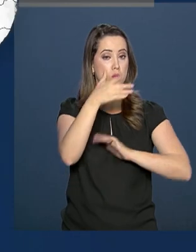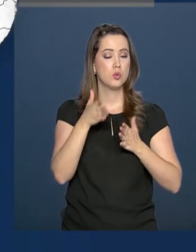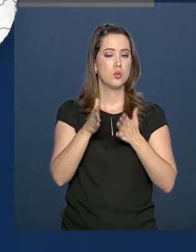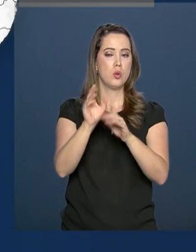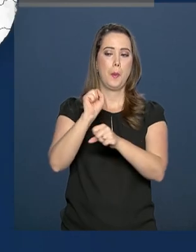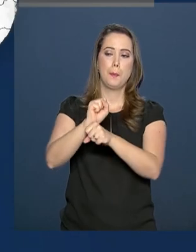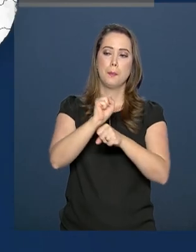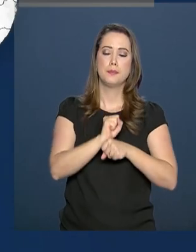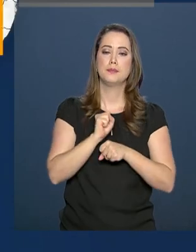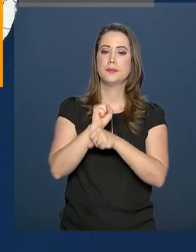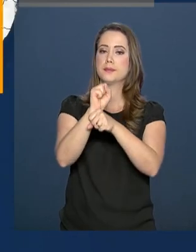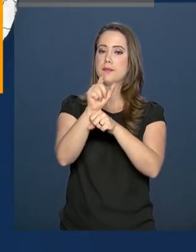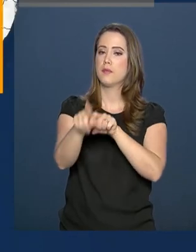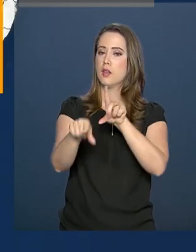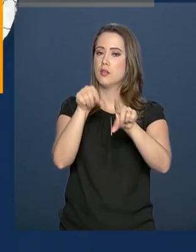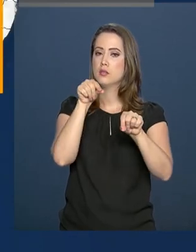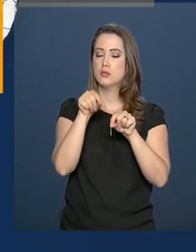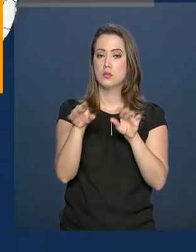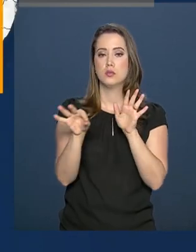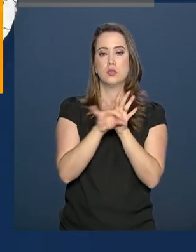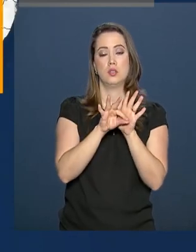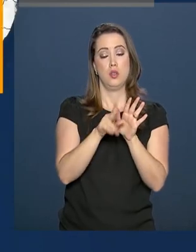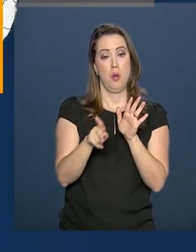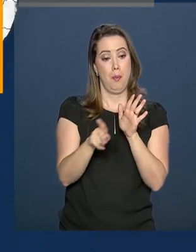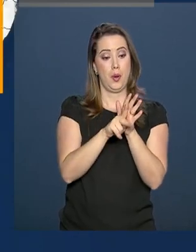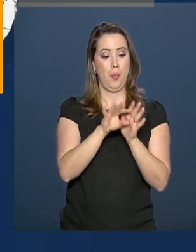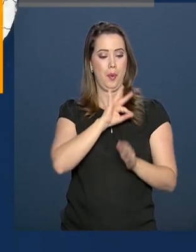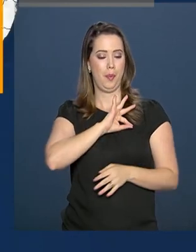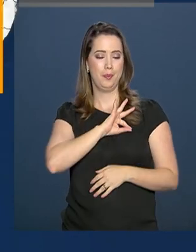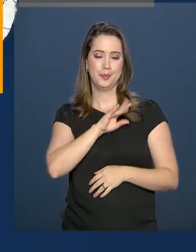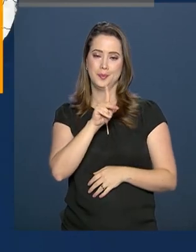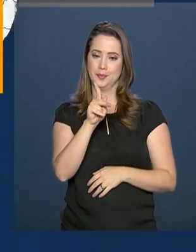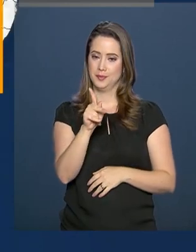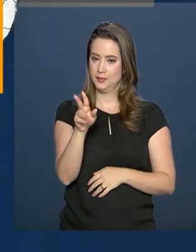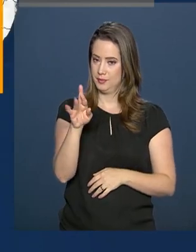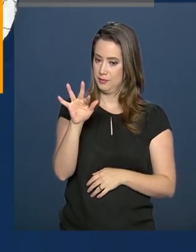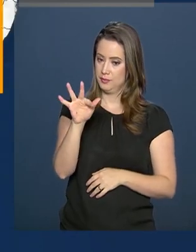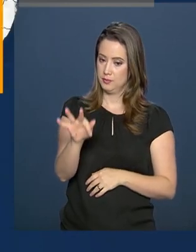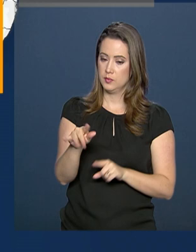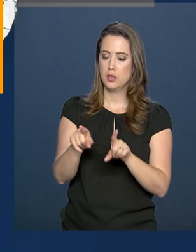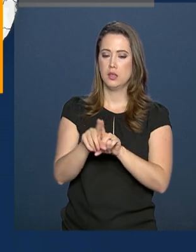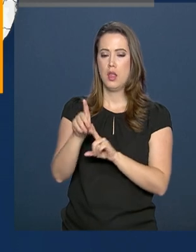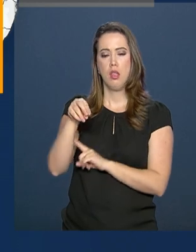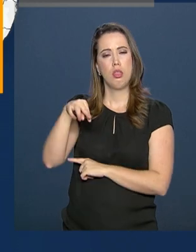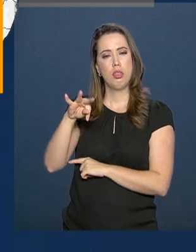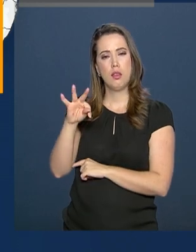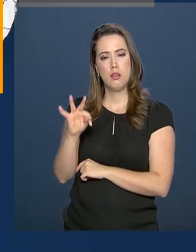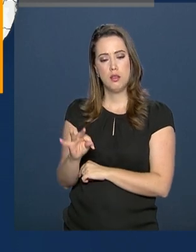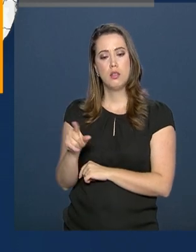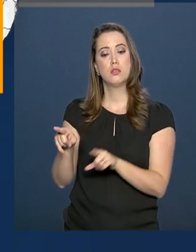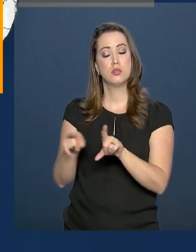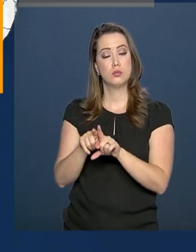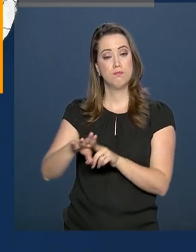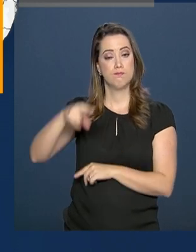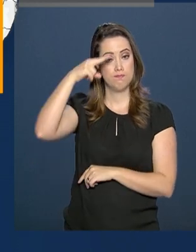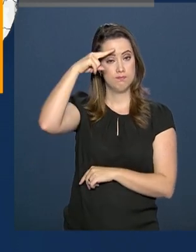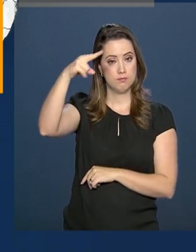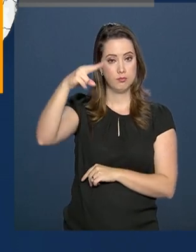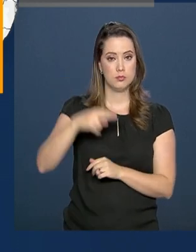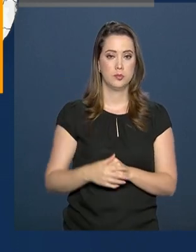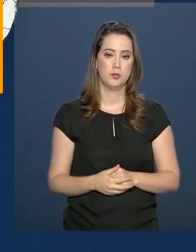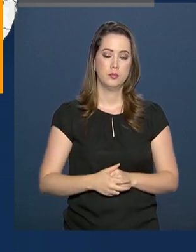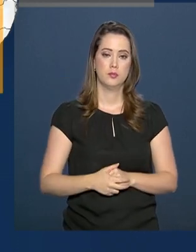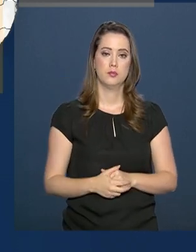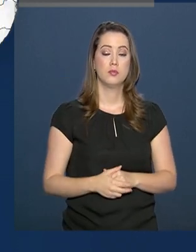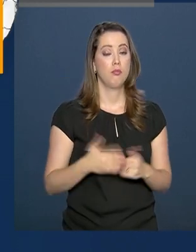paralisados serão definidos pela Polícia Rodoviária Federal, Departamento Nacional de Infraestrutura de Transportes e o